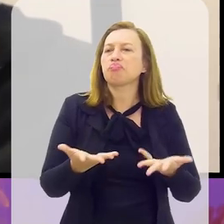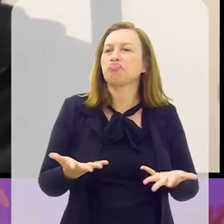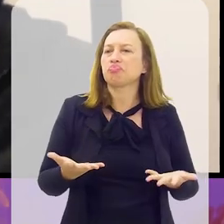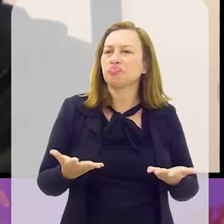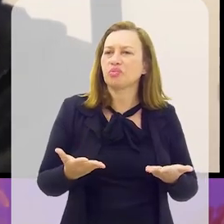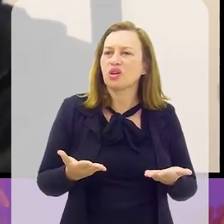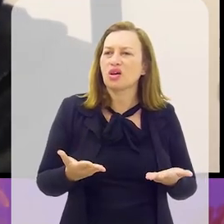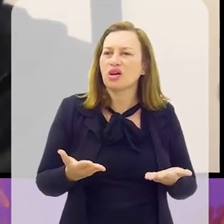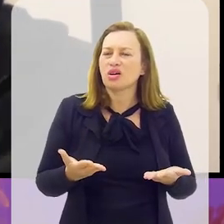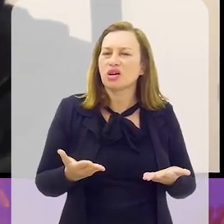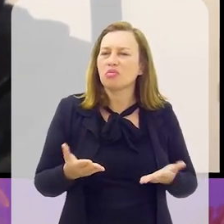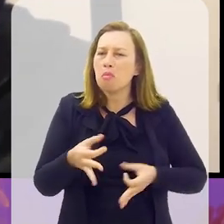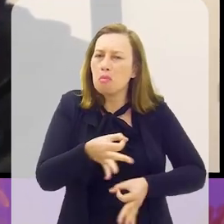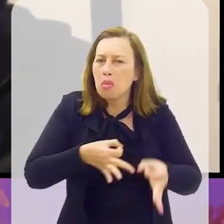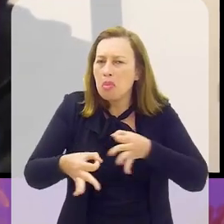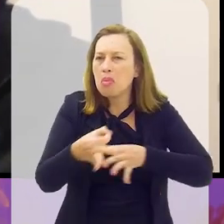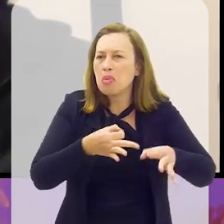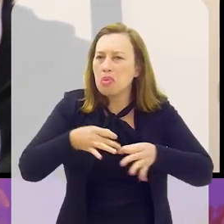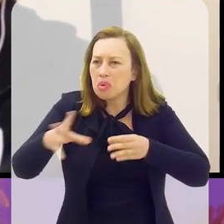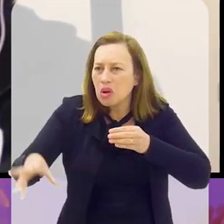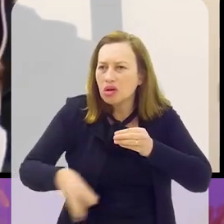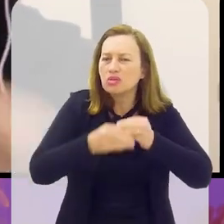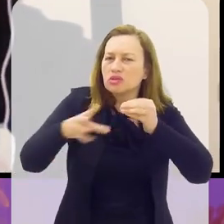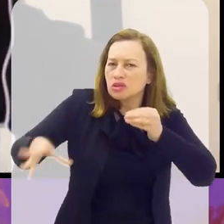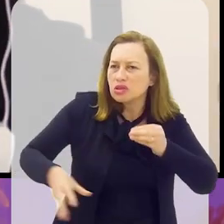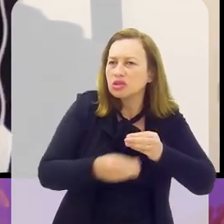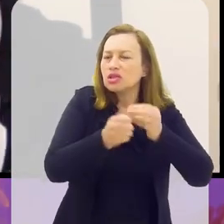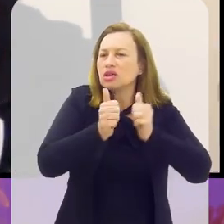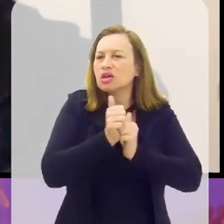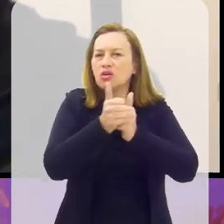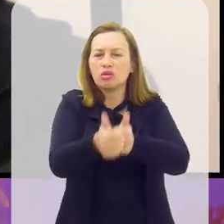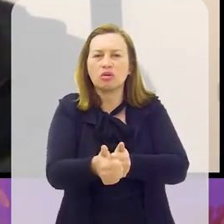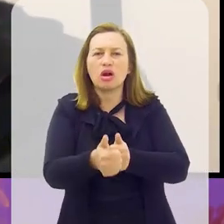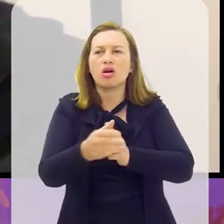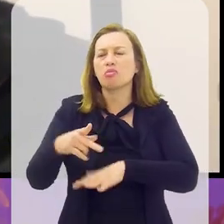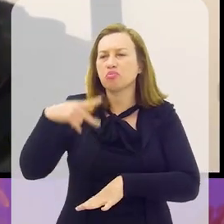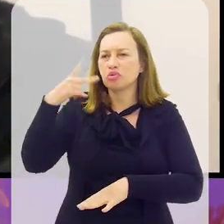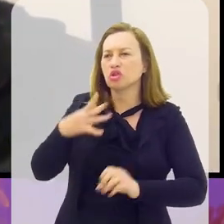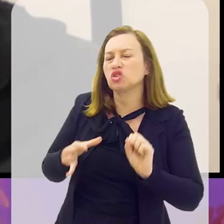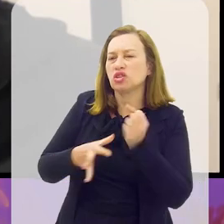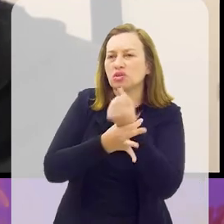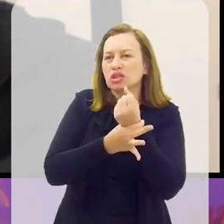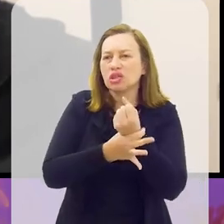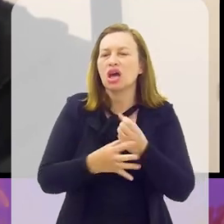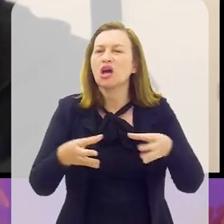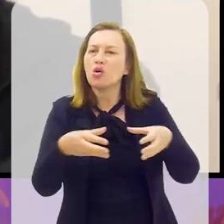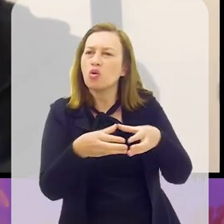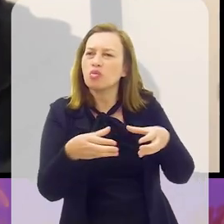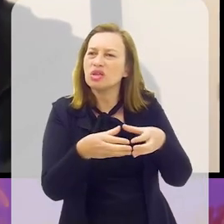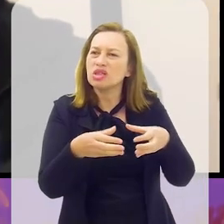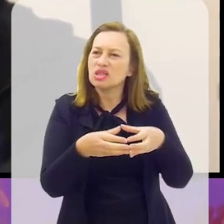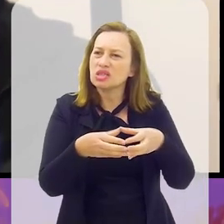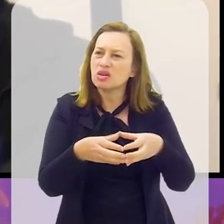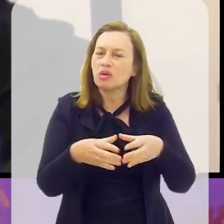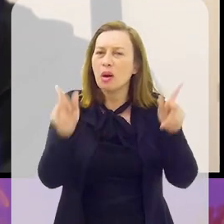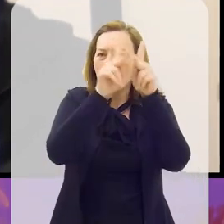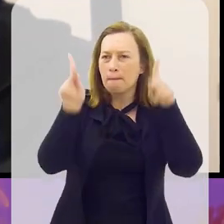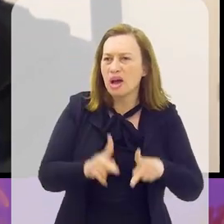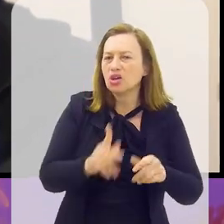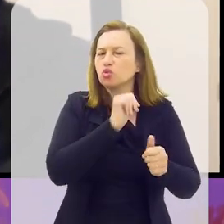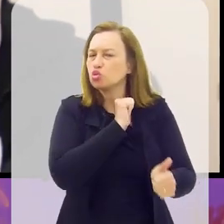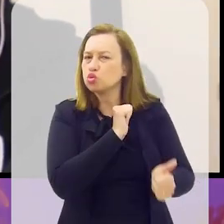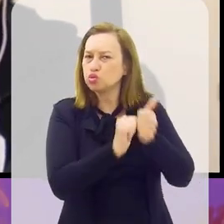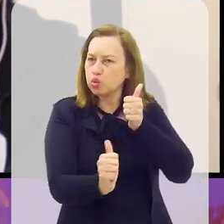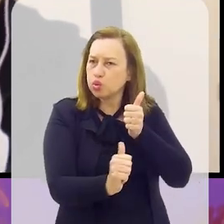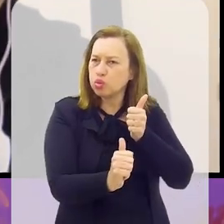elaborar, implementar e acompanhar a política de segurança, que era a comissão chamada de Comissão Paz no